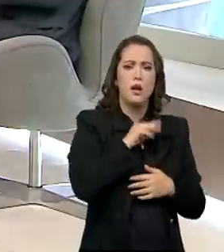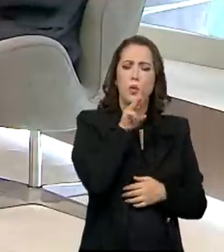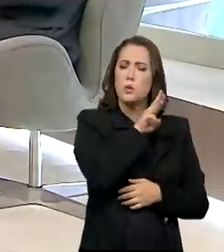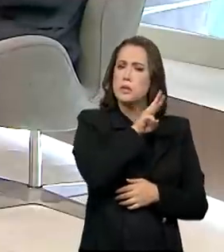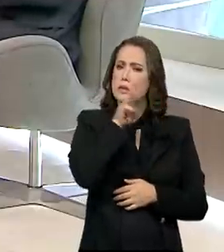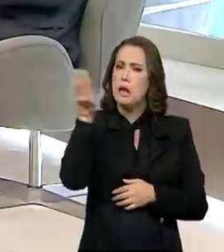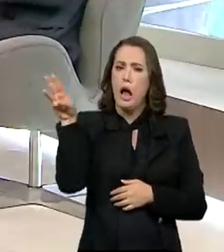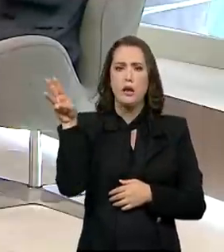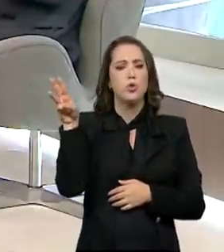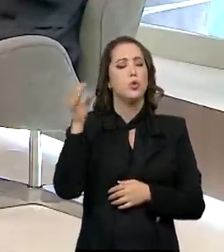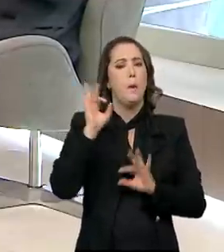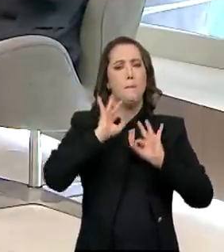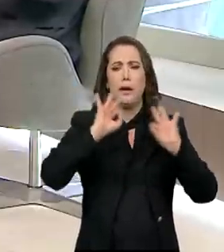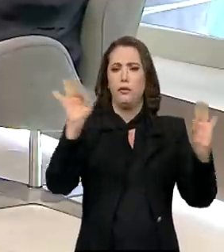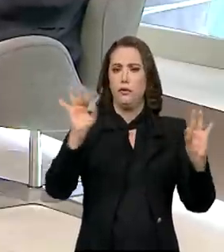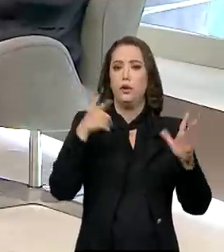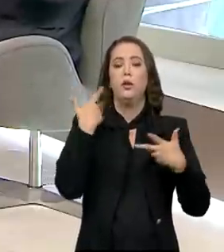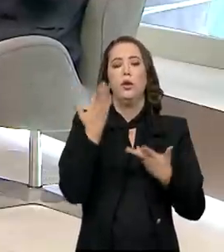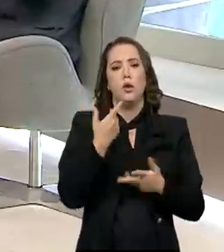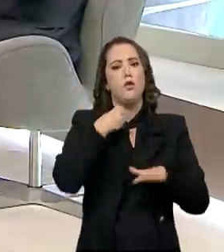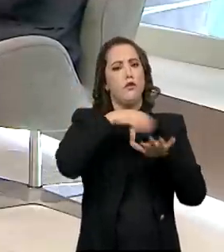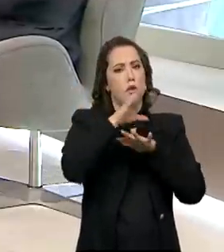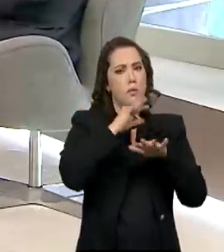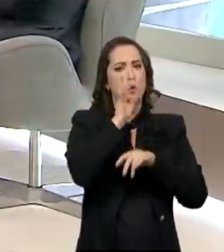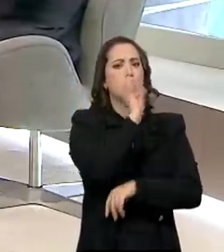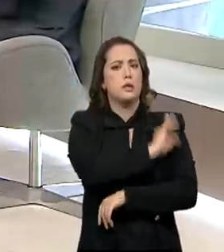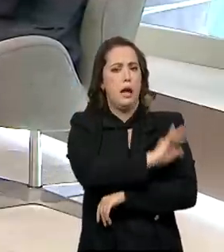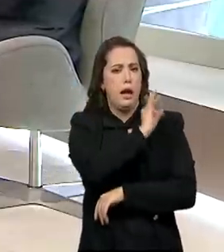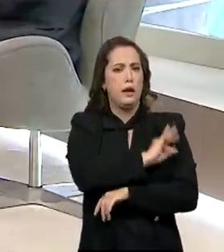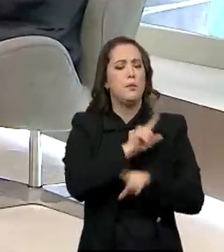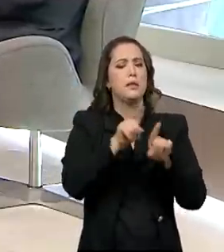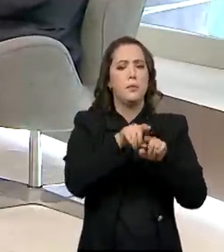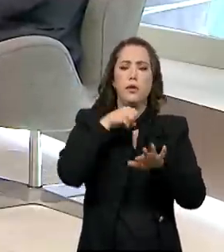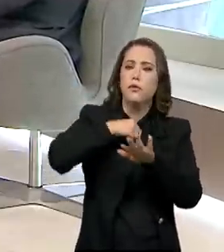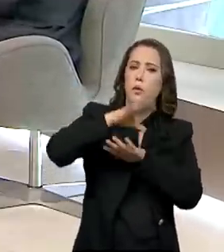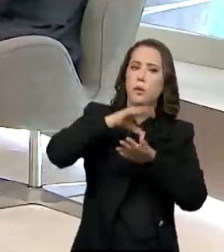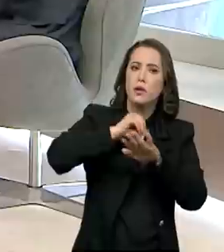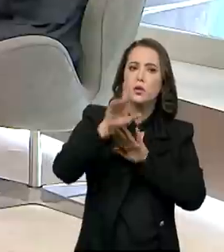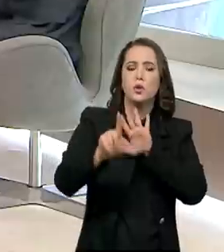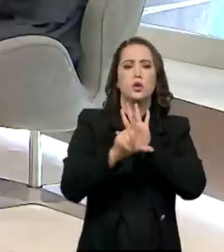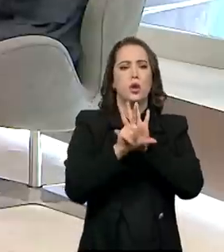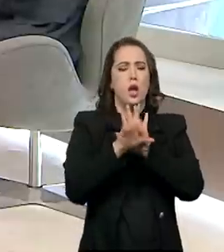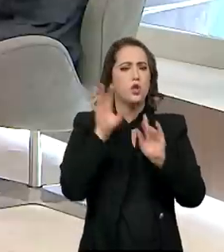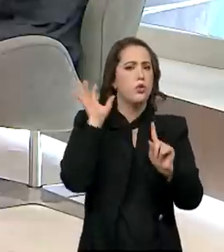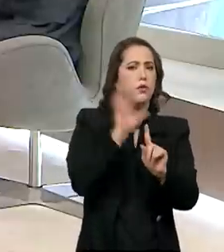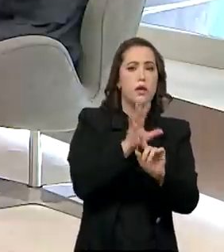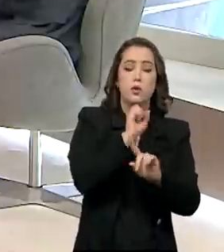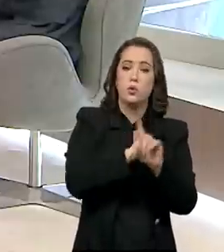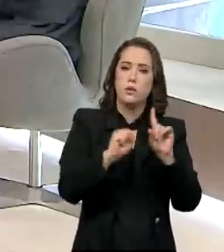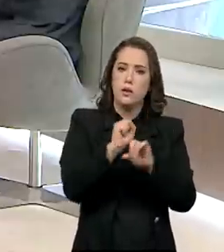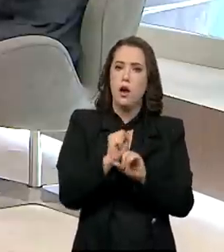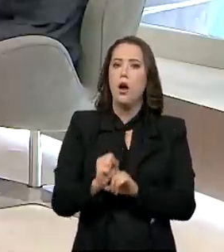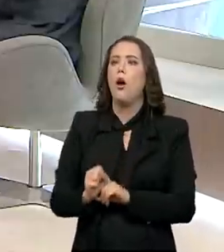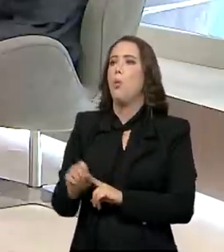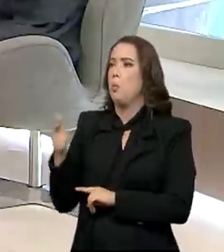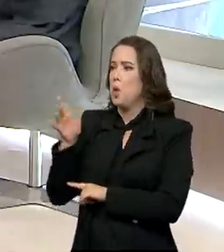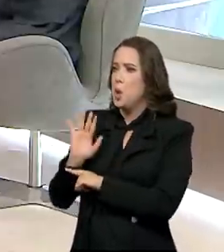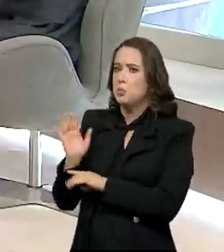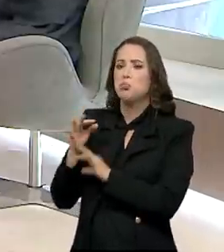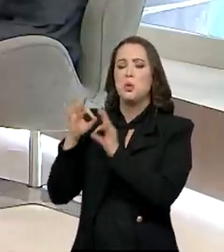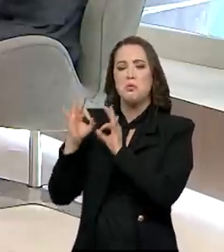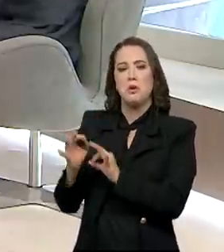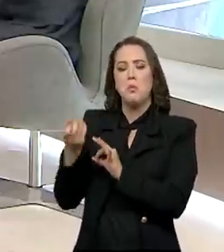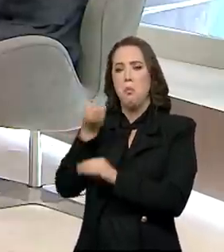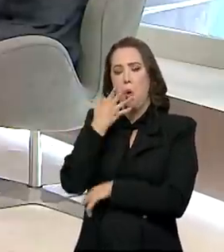super ativo, muita informação técnica de operação, mas muita informação legal de impacto social e As matérias são muito boas, Bem completas.